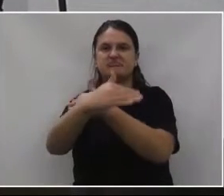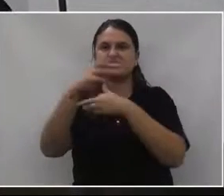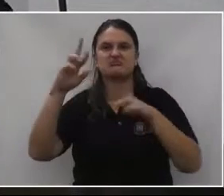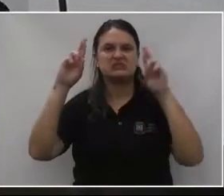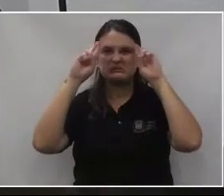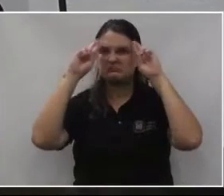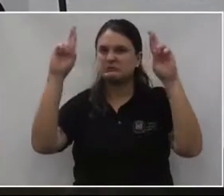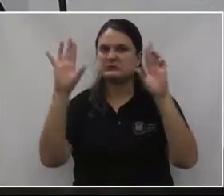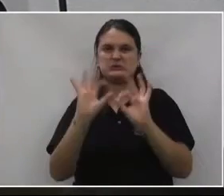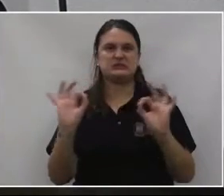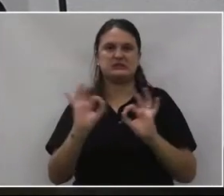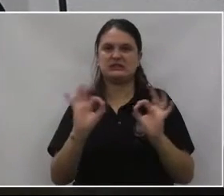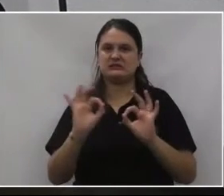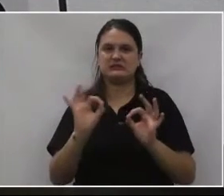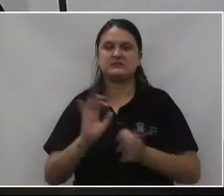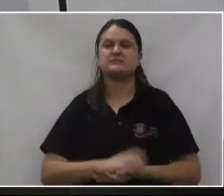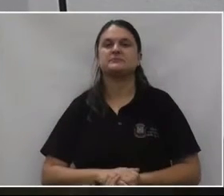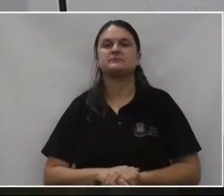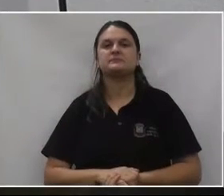Você tem que se virar nos 30.